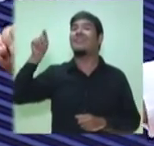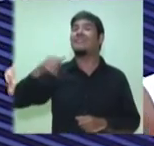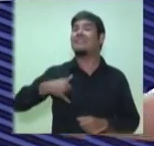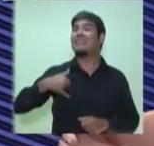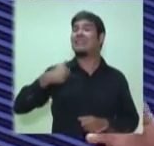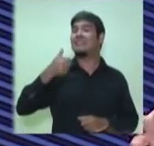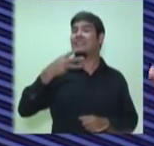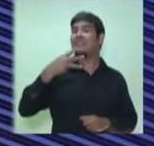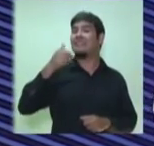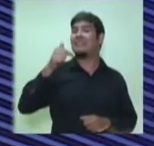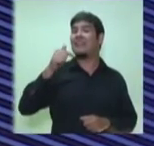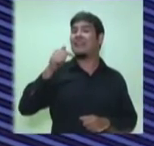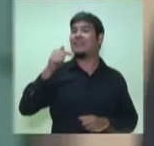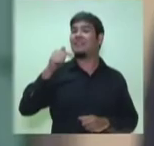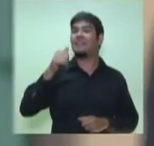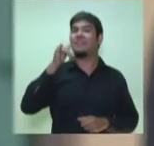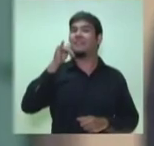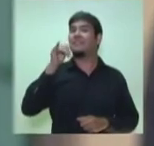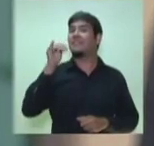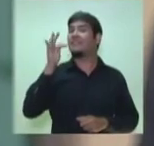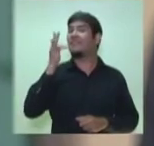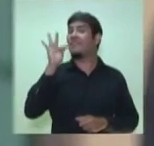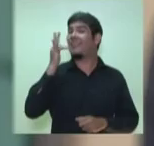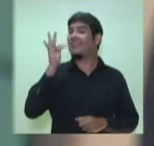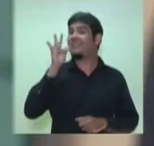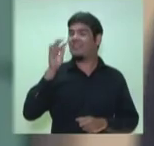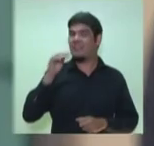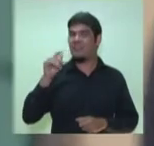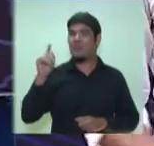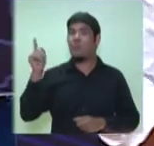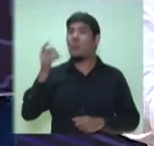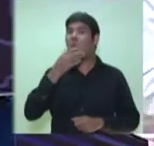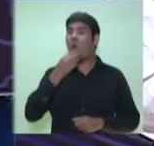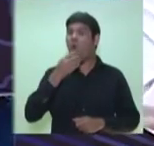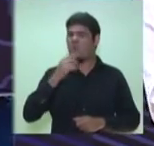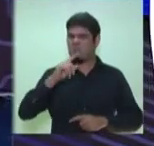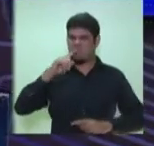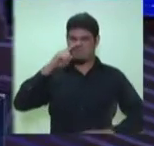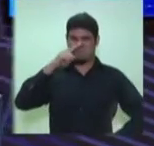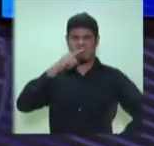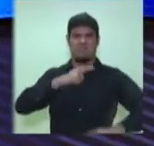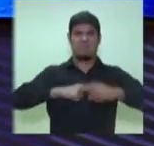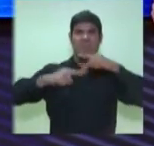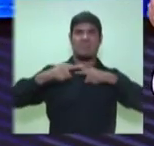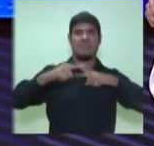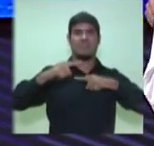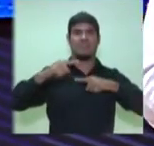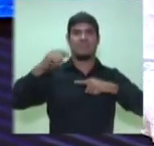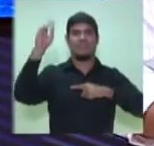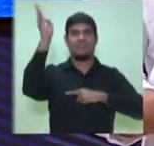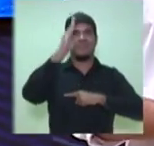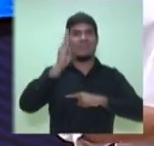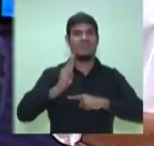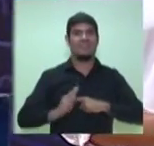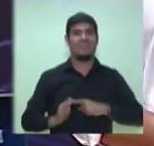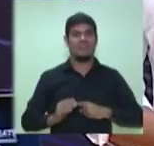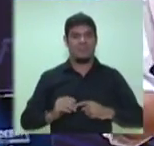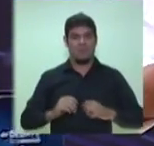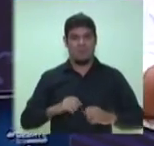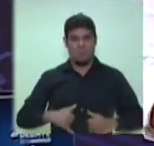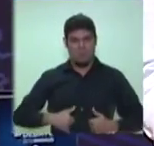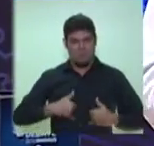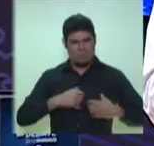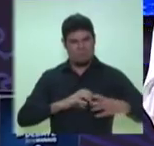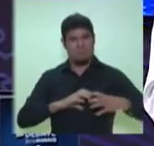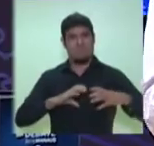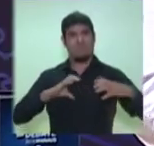de Londres. Poderia falar de um homem que está revolucionando o poder judiciário no Brasil e enchendo de orgulho o nosso coração, que